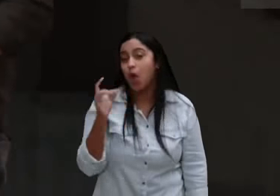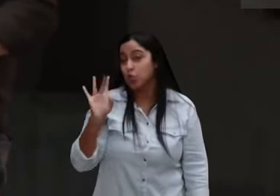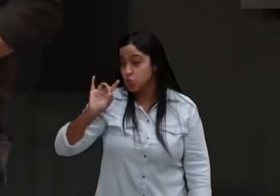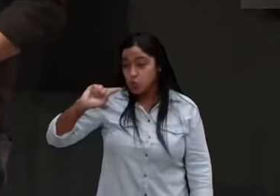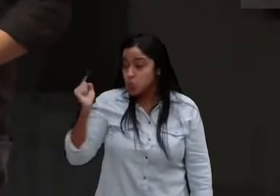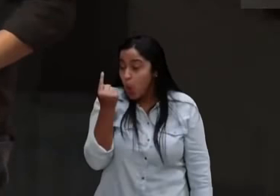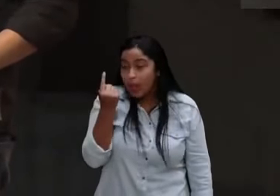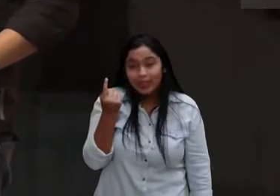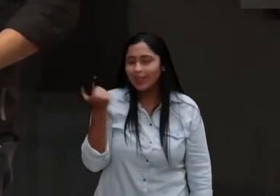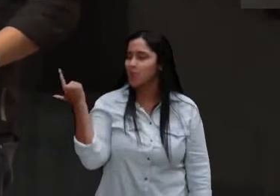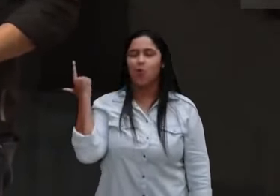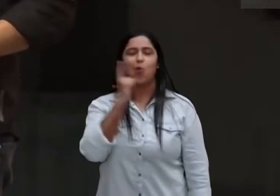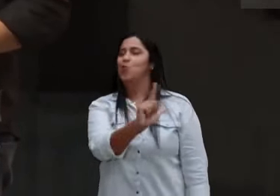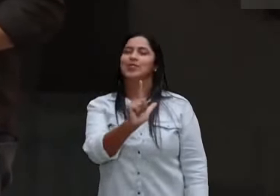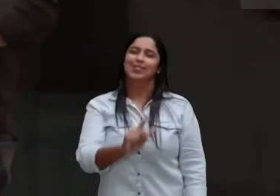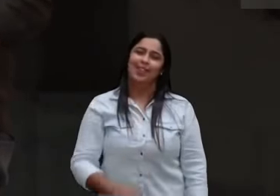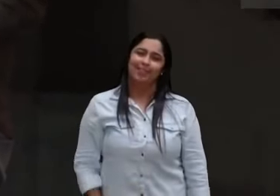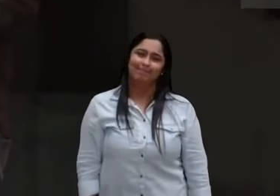a graça de Deus, nós estamos perdidos,